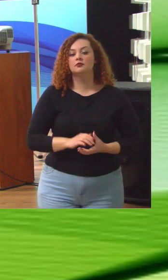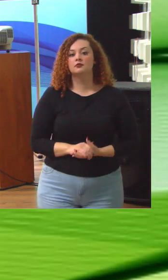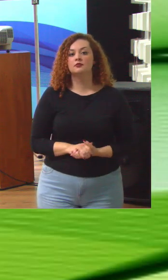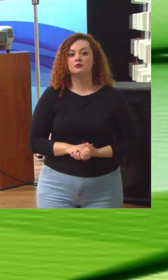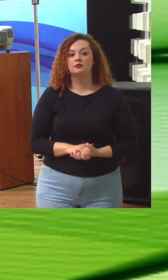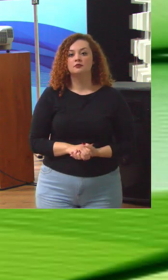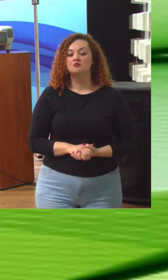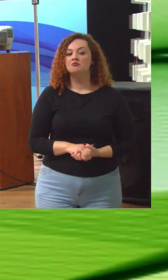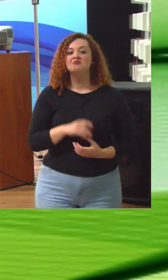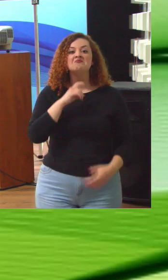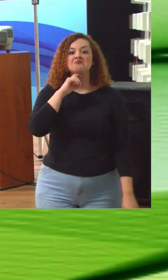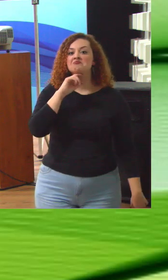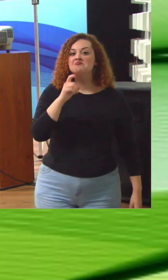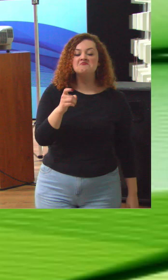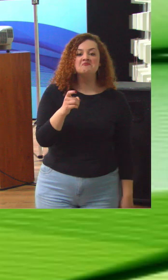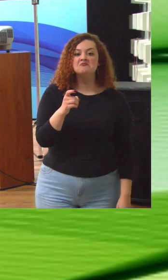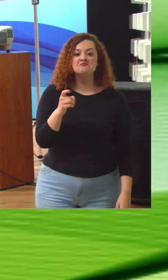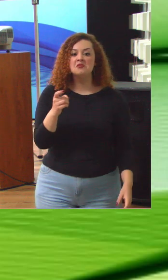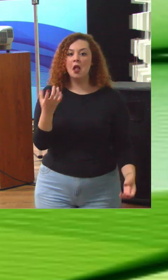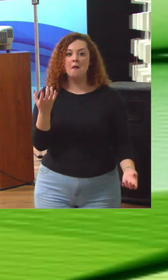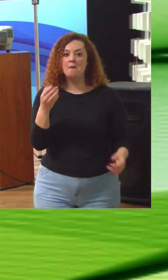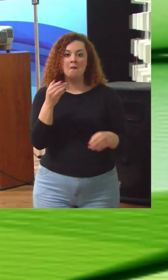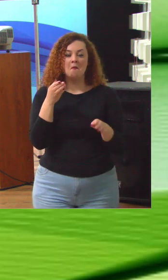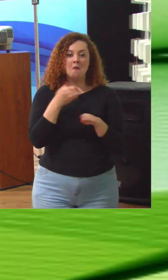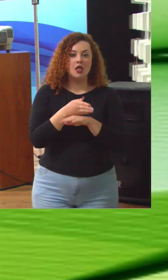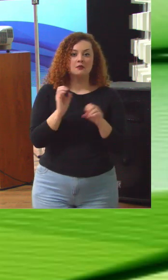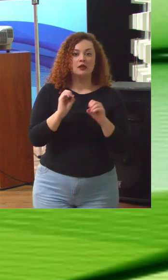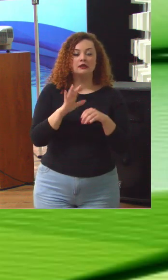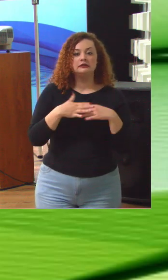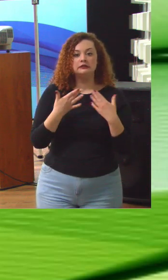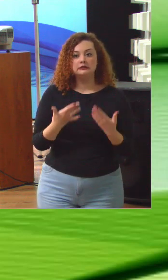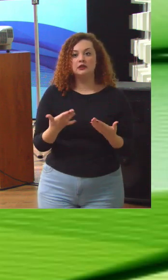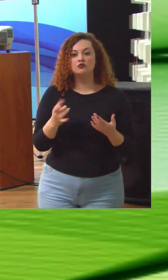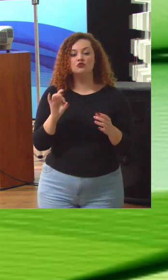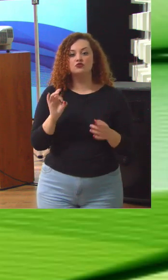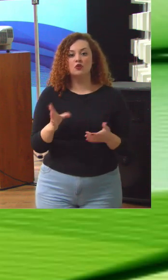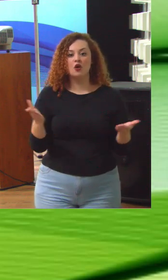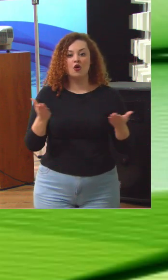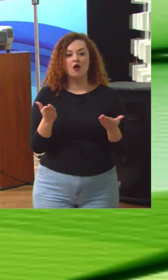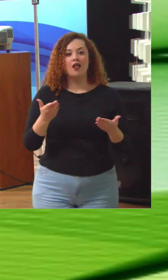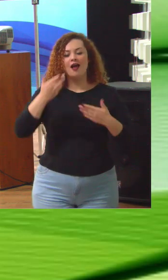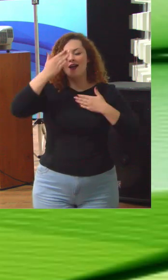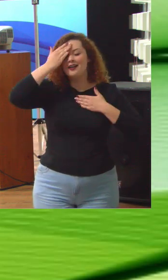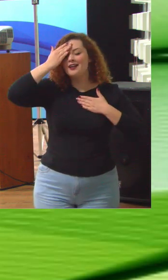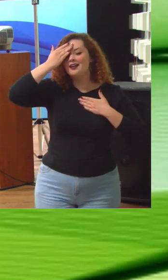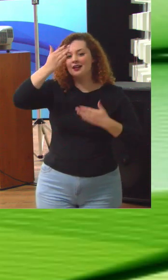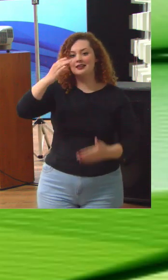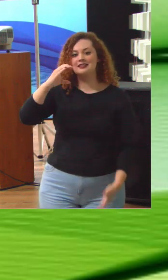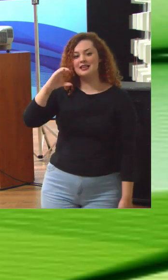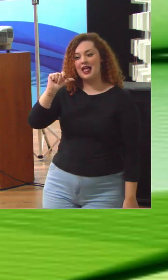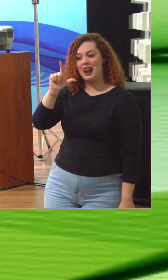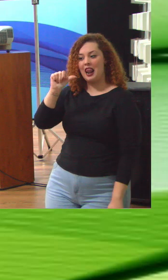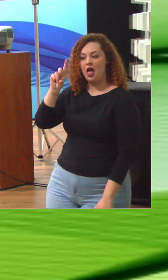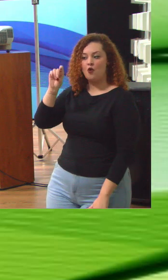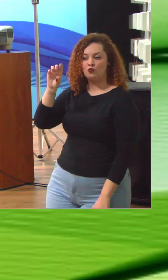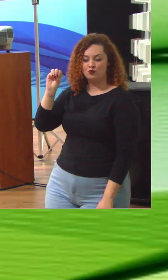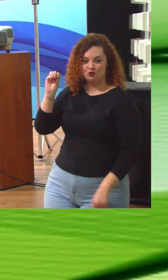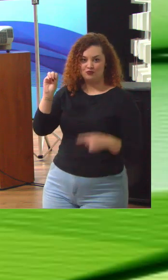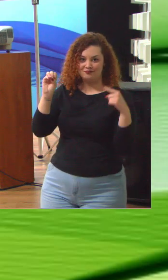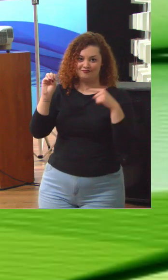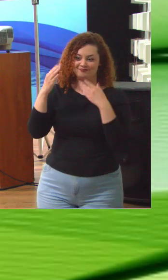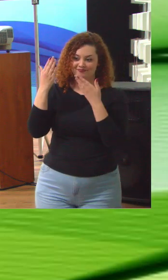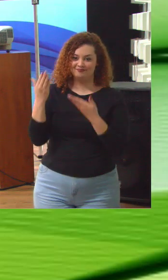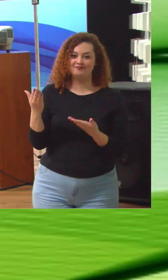nenhuma outra participação então só nos resta agradecer o senhor Cláudio Silva da Cruz